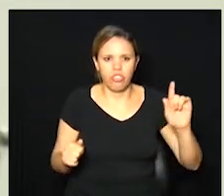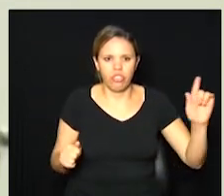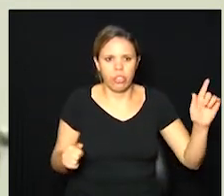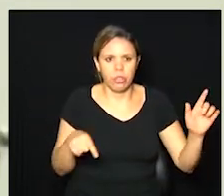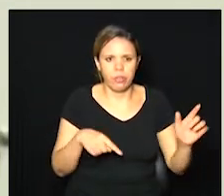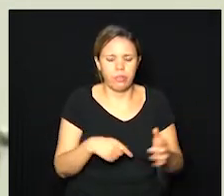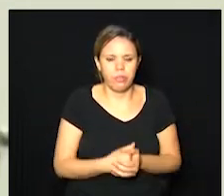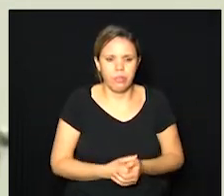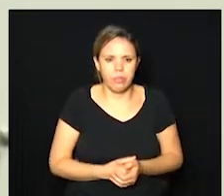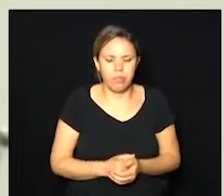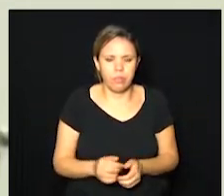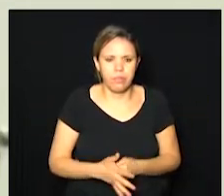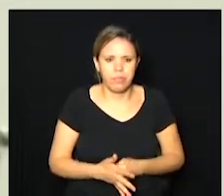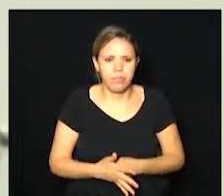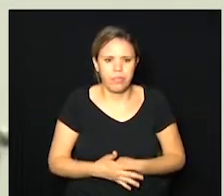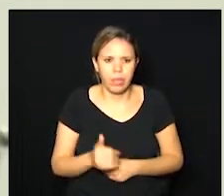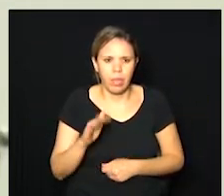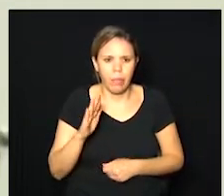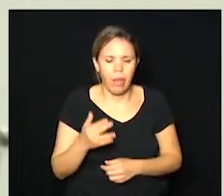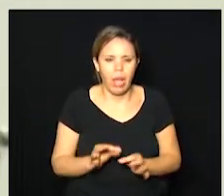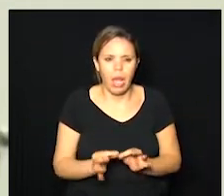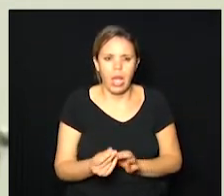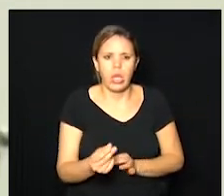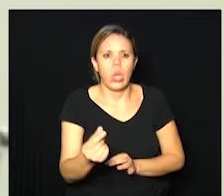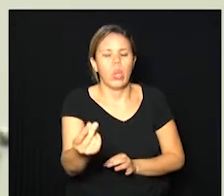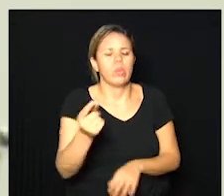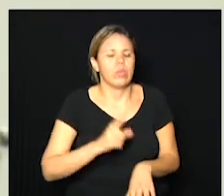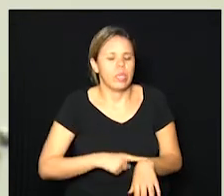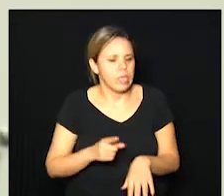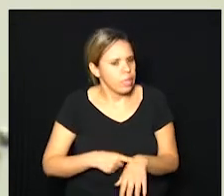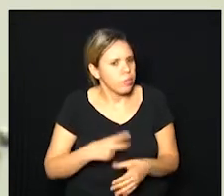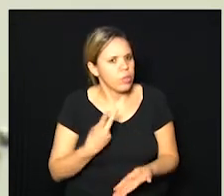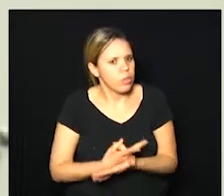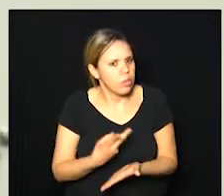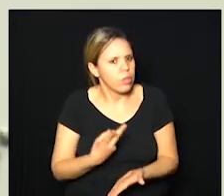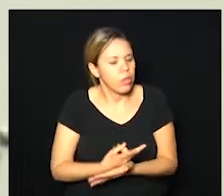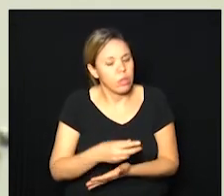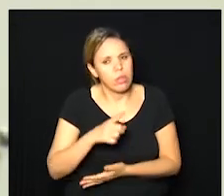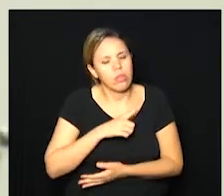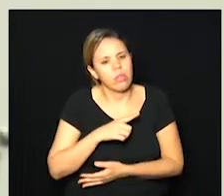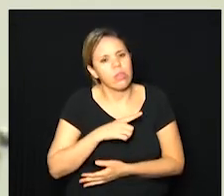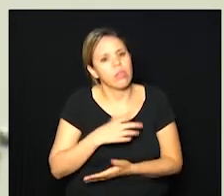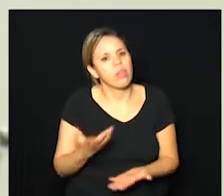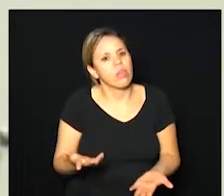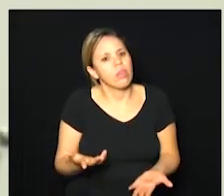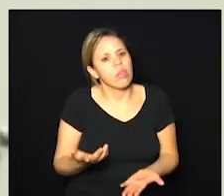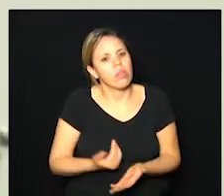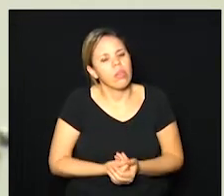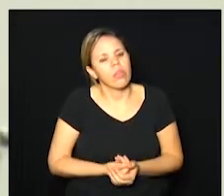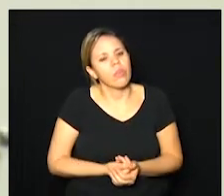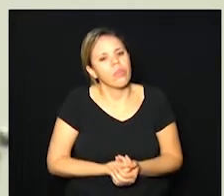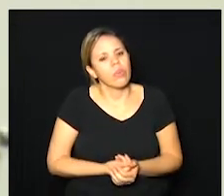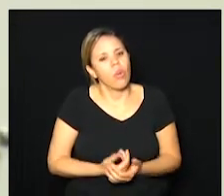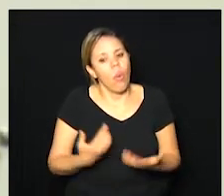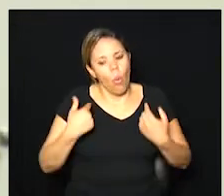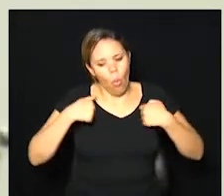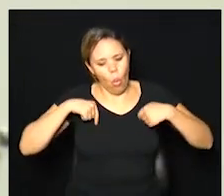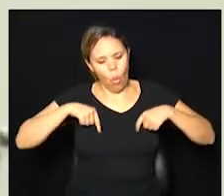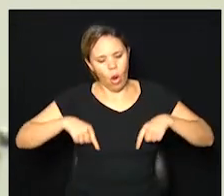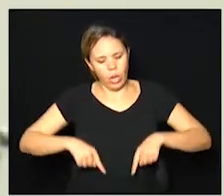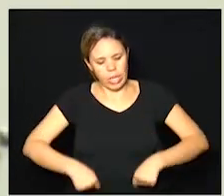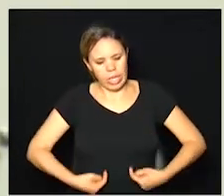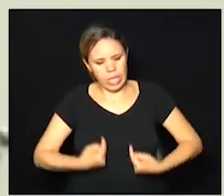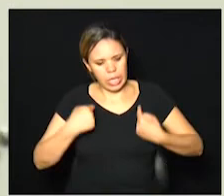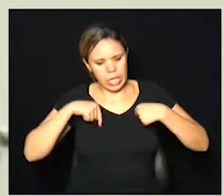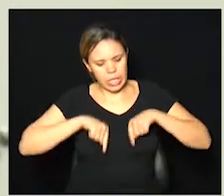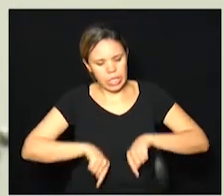uma mediação mais de longo prazo onde você tem memória aí a natureza o organismo cria uma memória